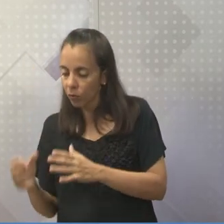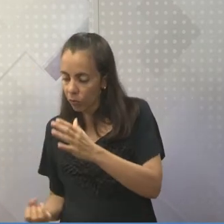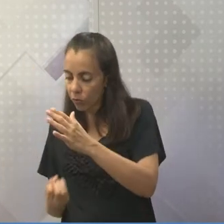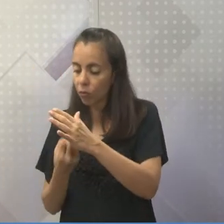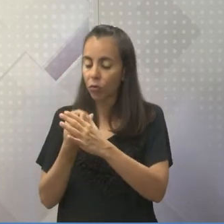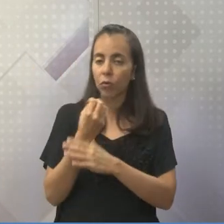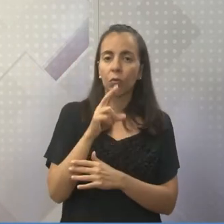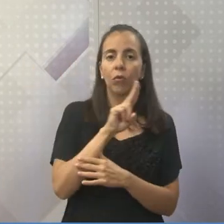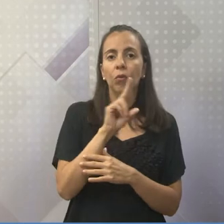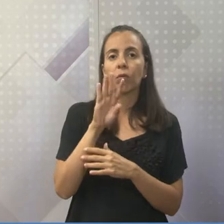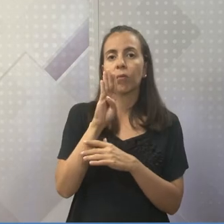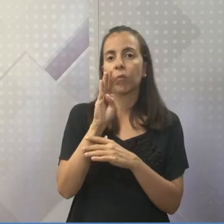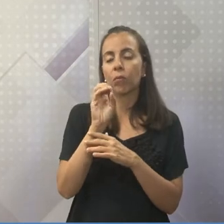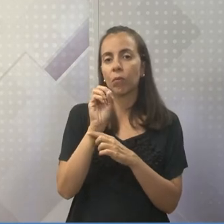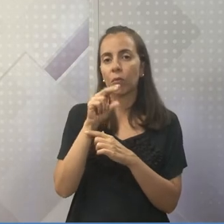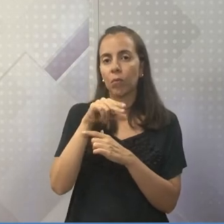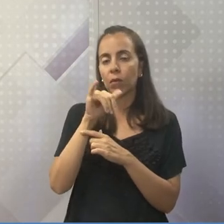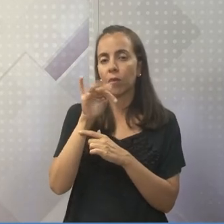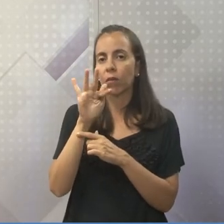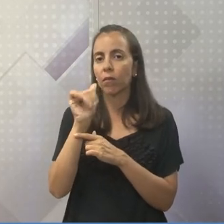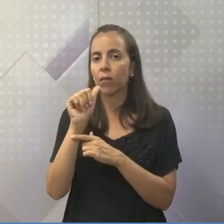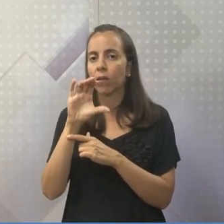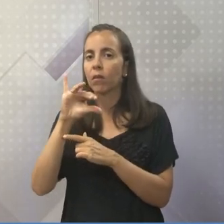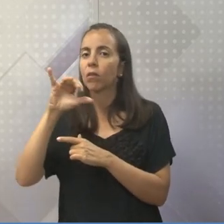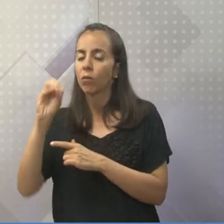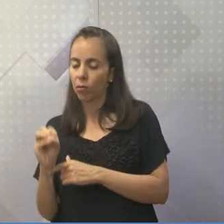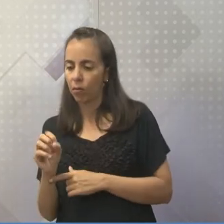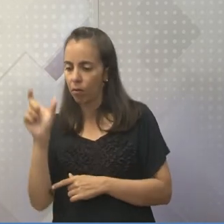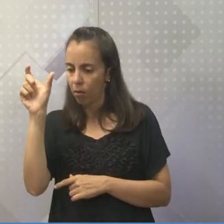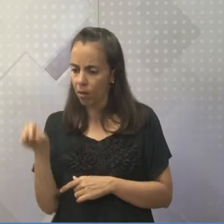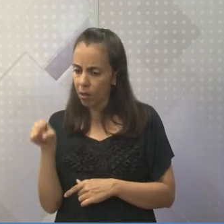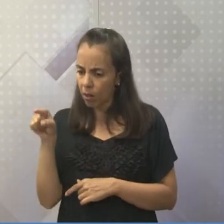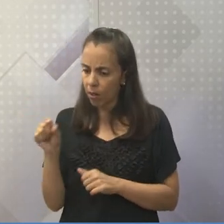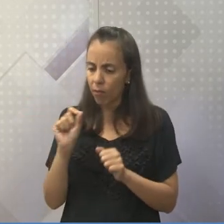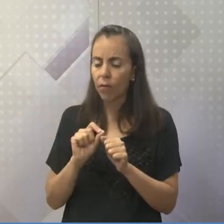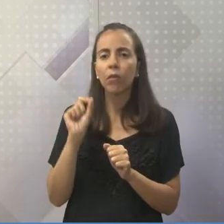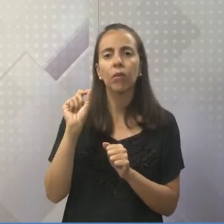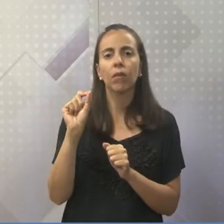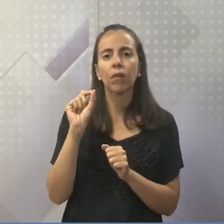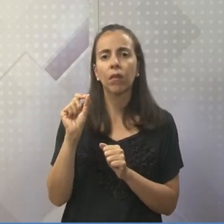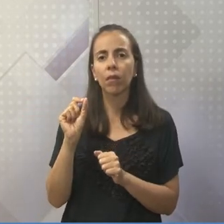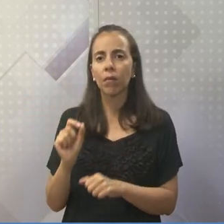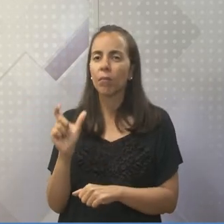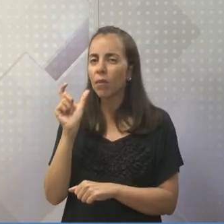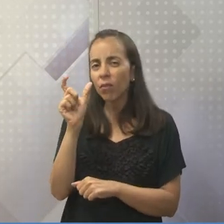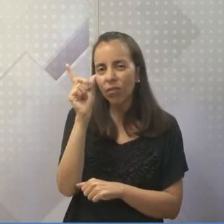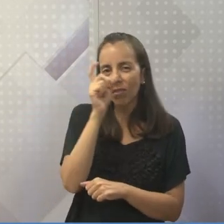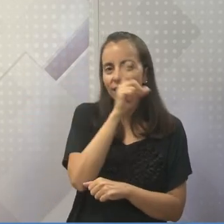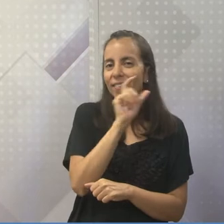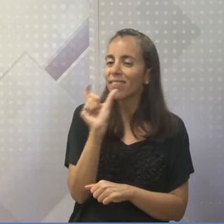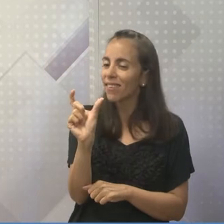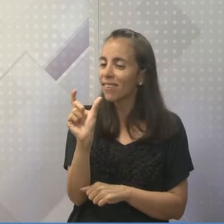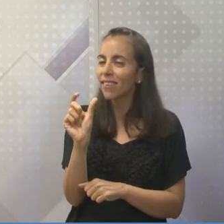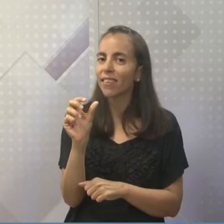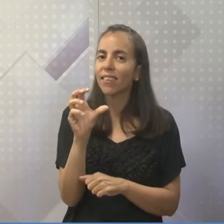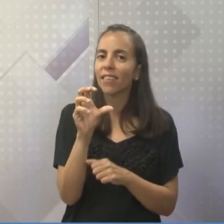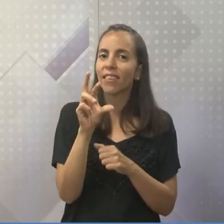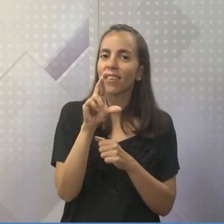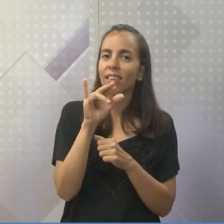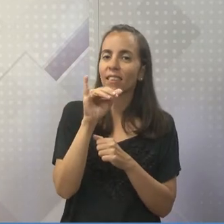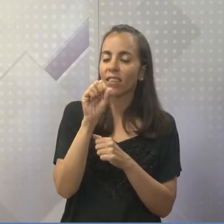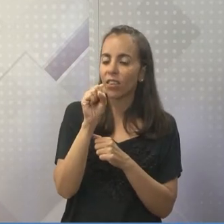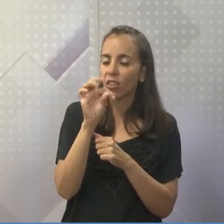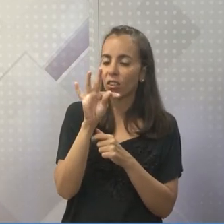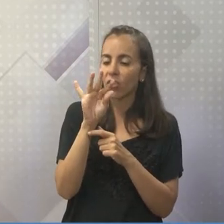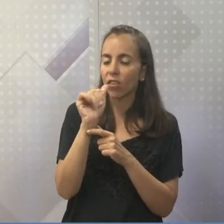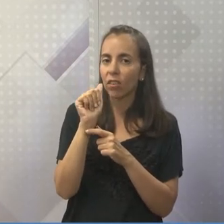Bonifácio. E o que foi que ele fez? Ele começou a, eu vou falar uma palavra difícil, cristianizar. Ou